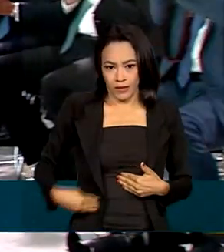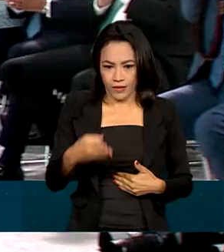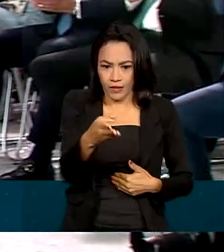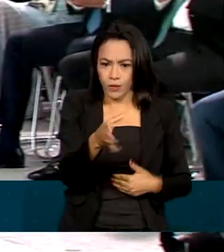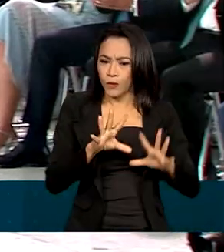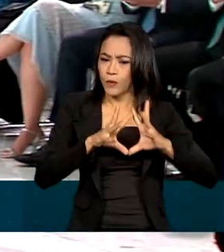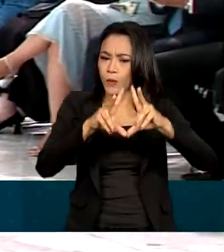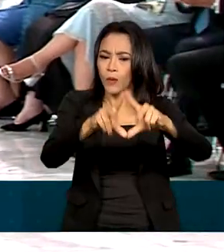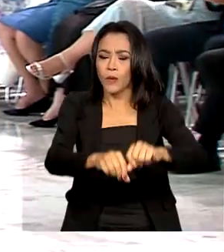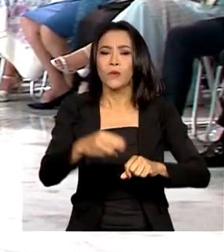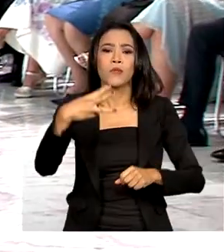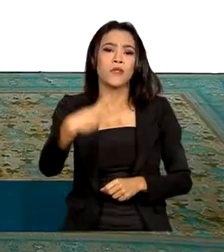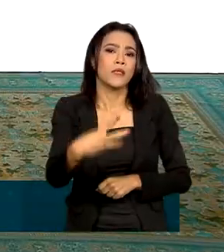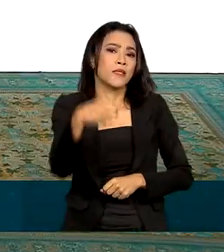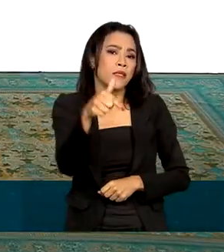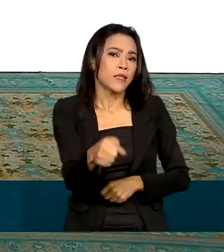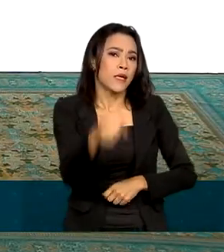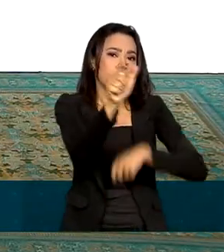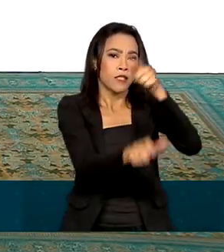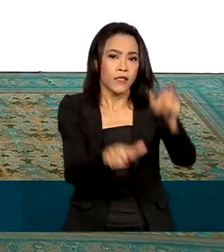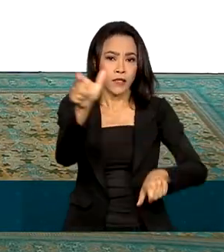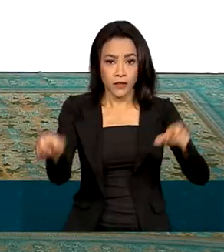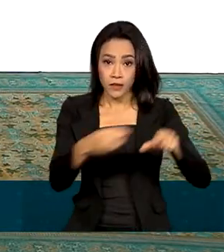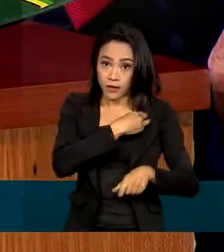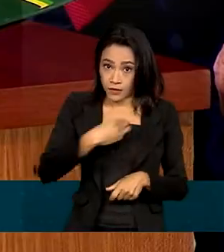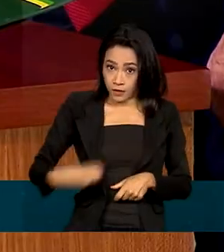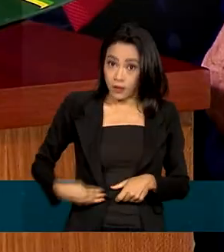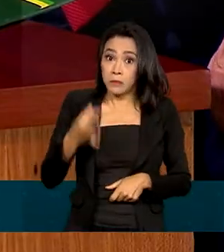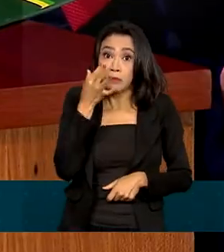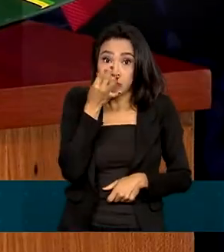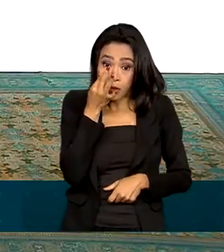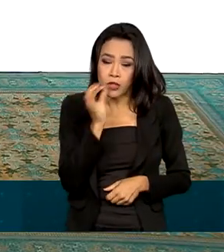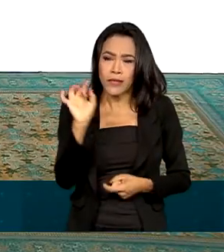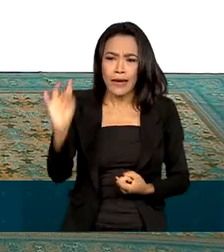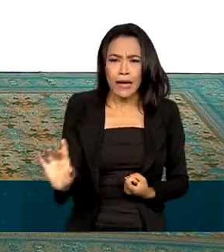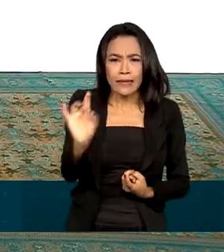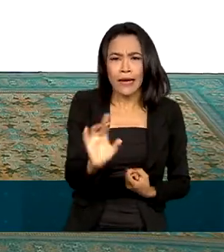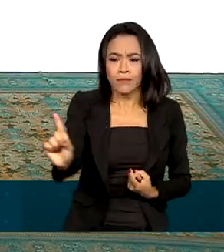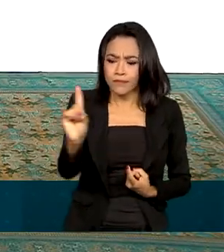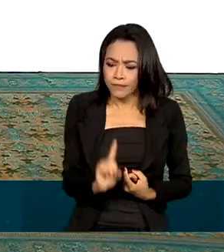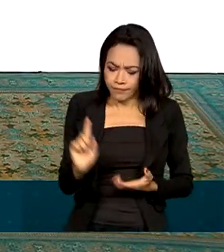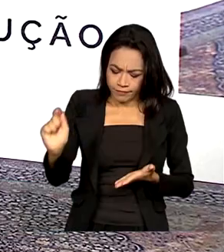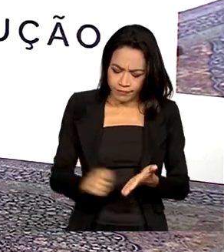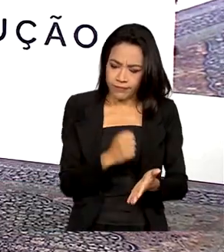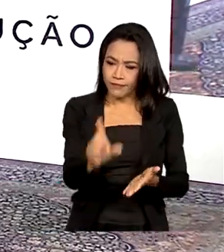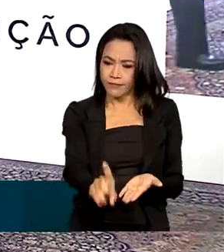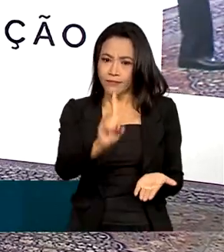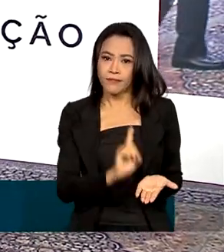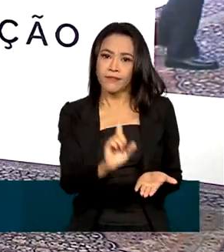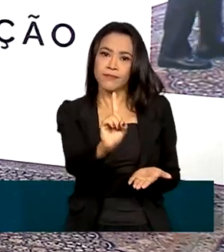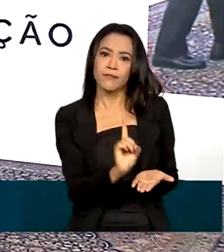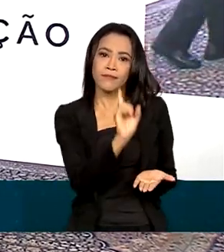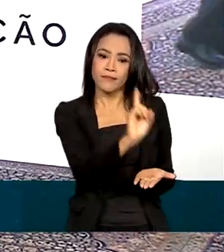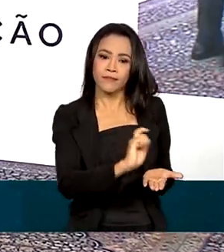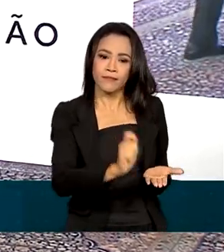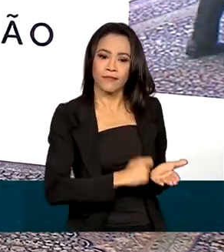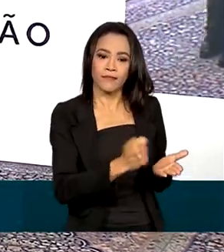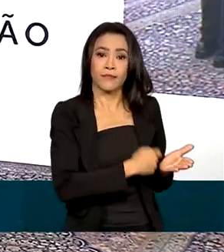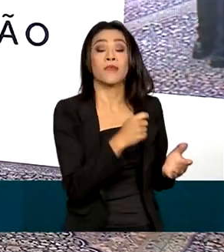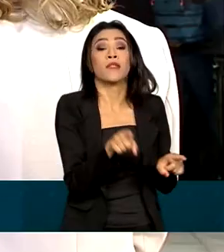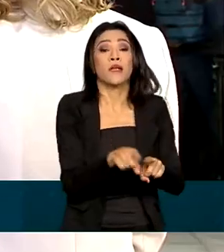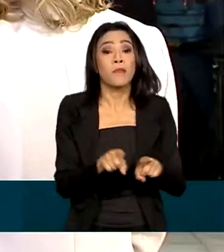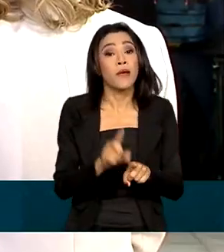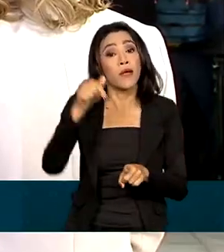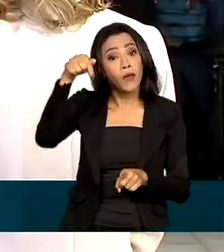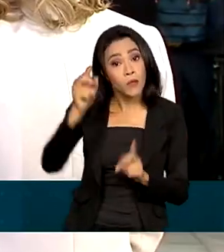Todos os 37 ministros estavam presentes e um por um assinou o livro de posse. Antes, também no Palácio do